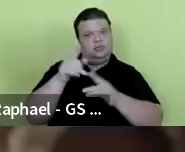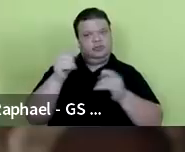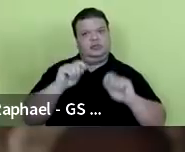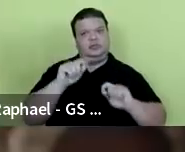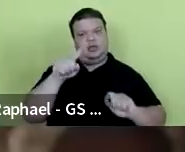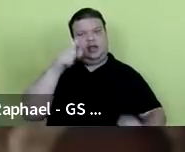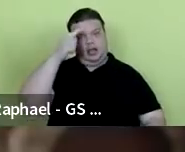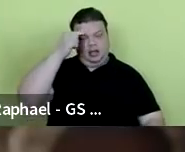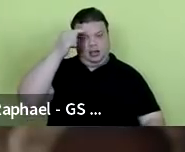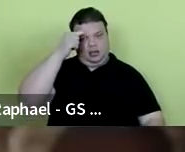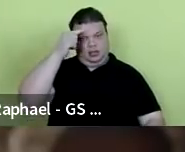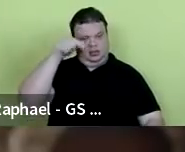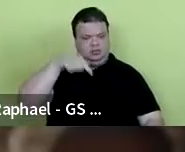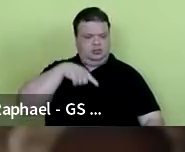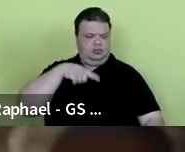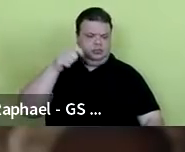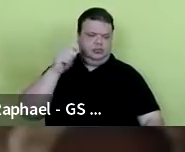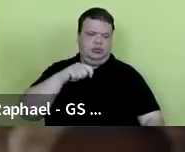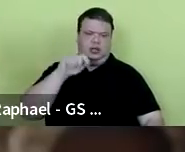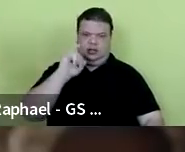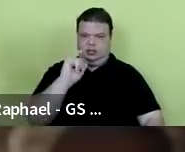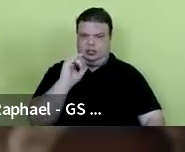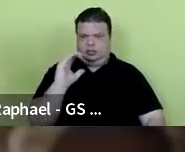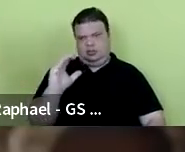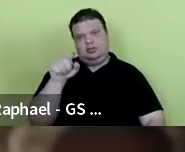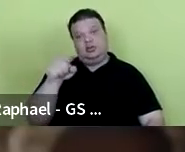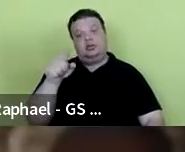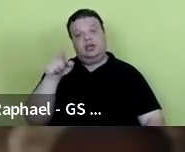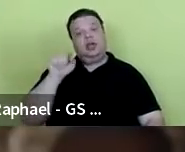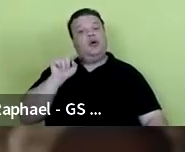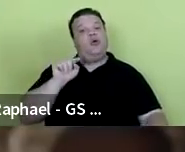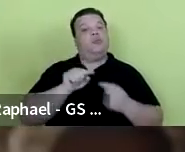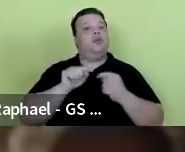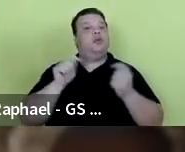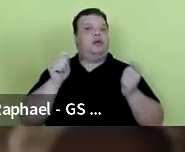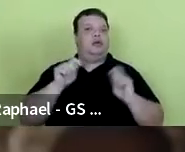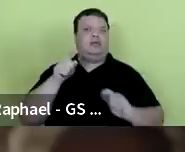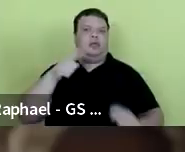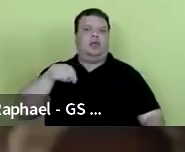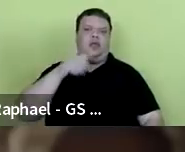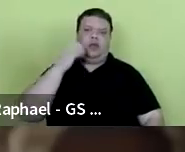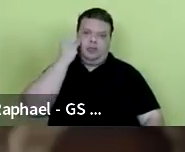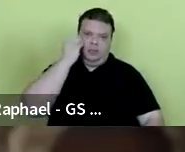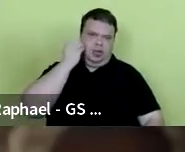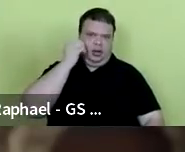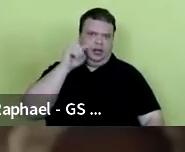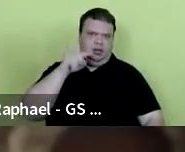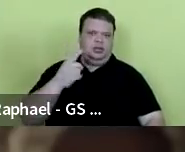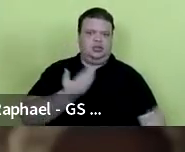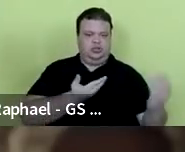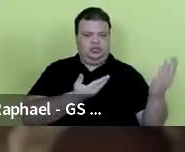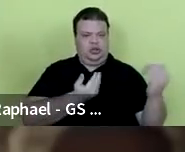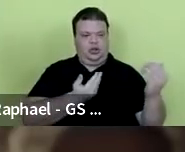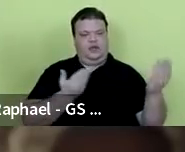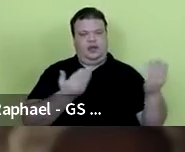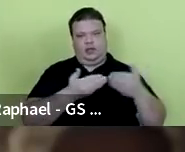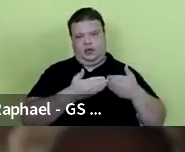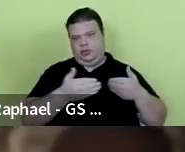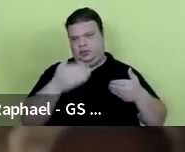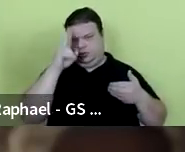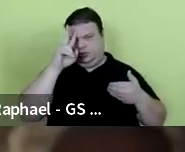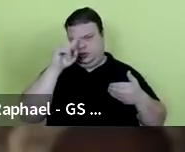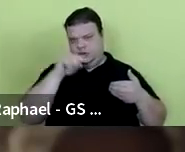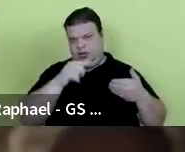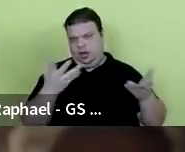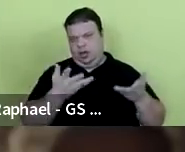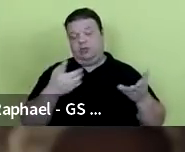graduação de Iniciação Científica, no sentido de mostrar um pouco dessa experiência para os jovens que estão começando a carreira e para